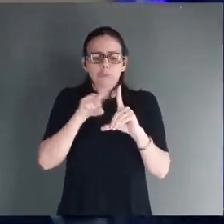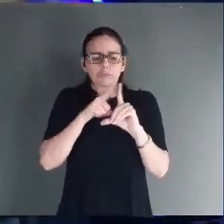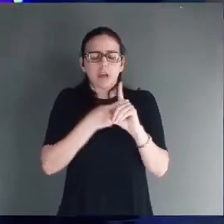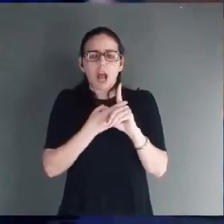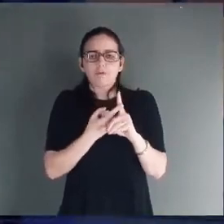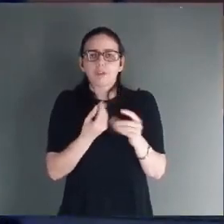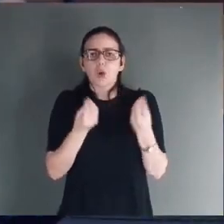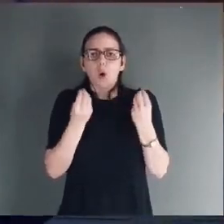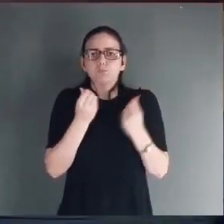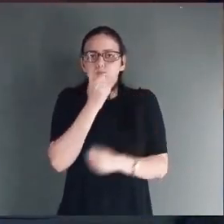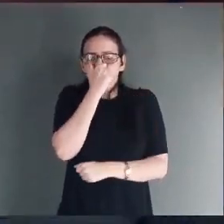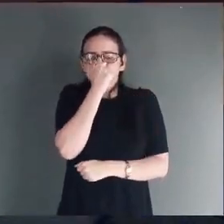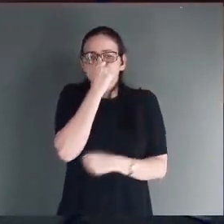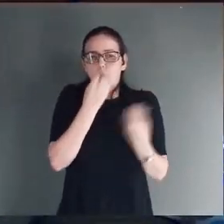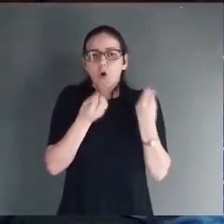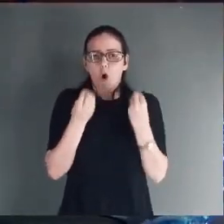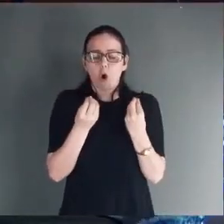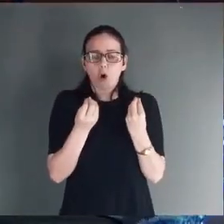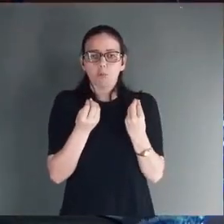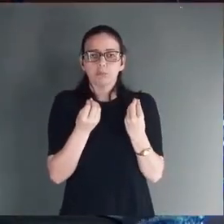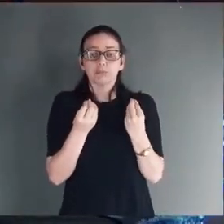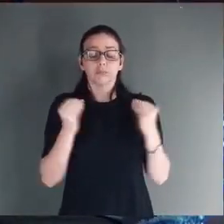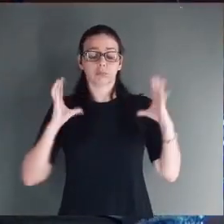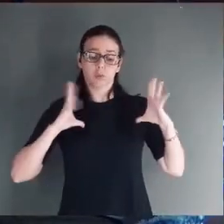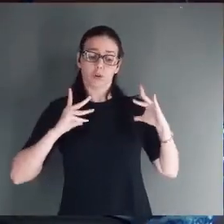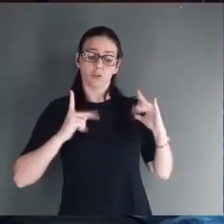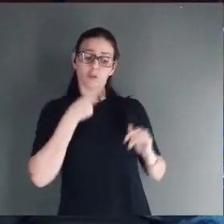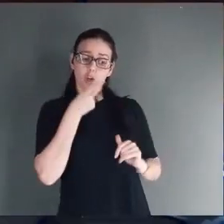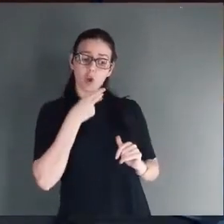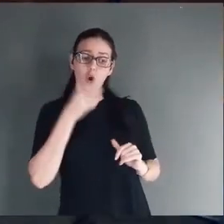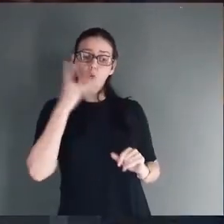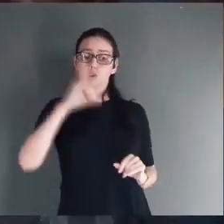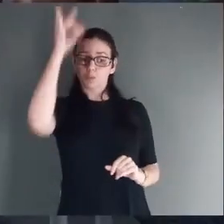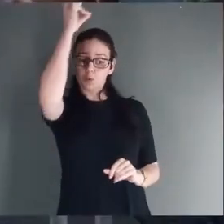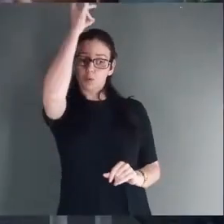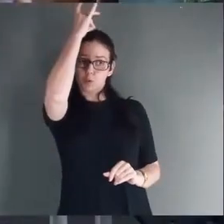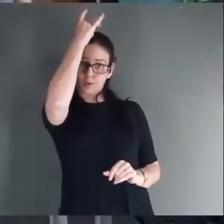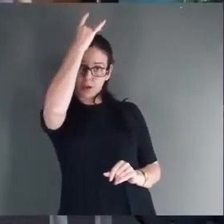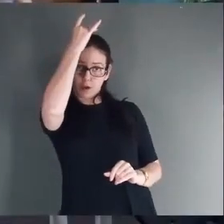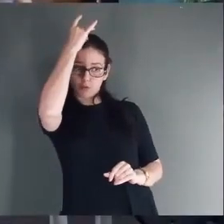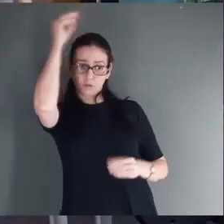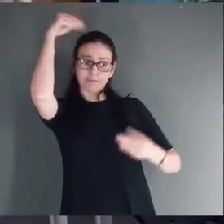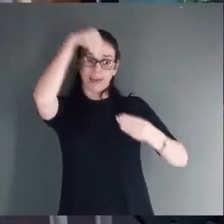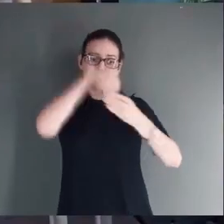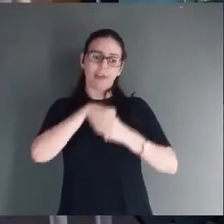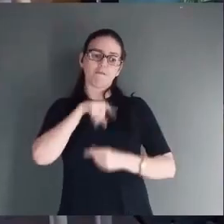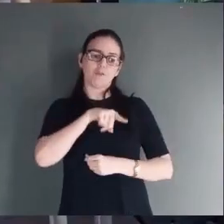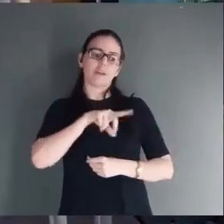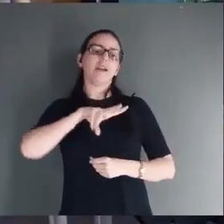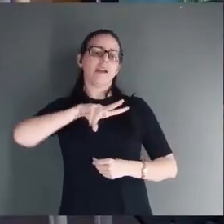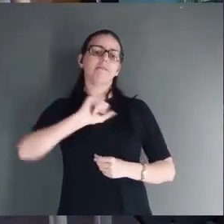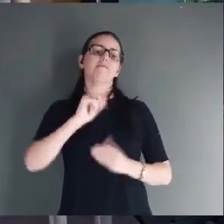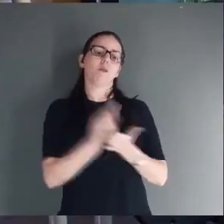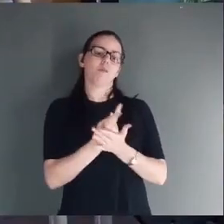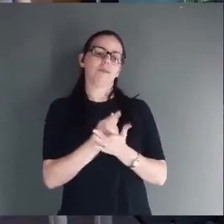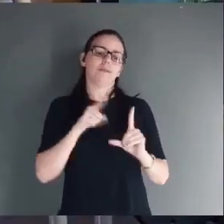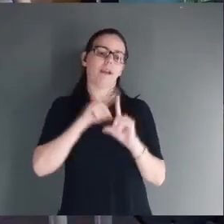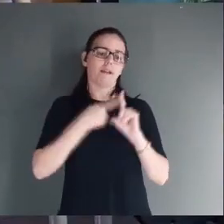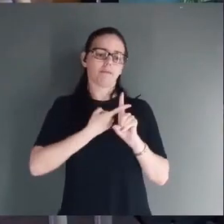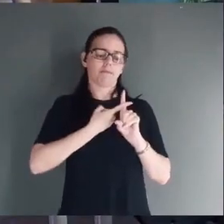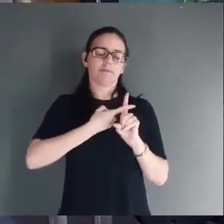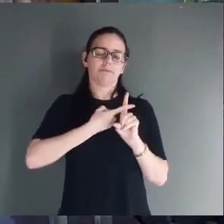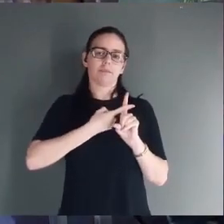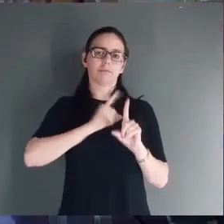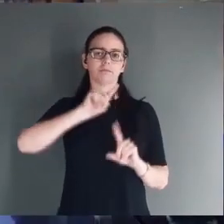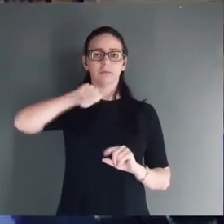se eu não conheci homem? E ele disse, descerá sobre ti o Espírito Santo de Deus, e o poder do Altíssimo te envolverá. Depois,